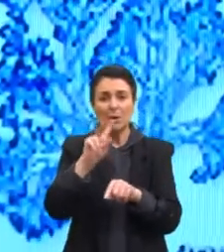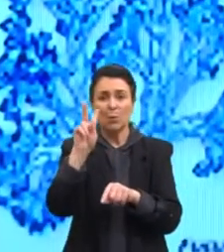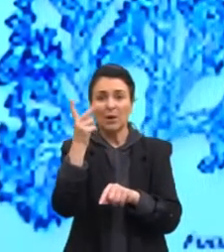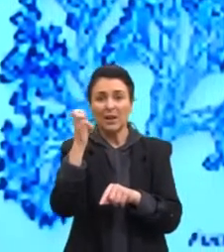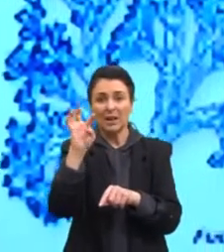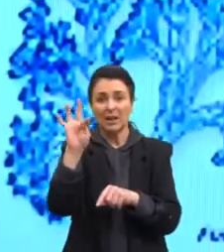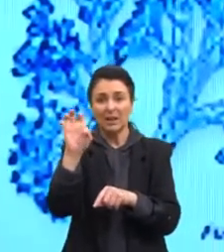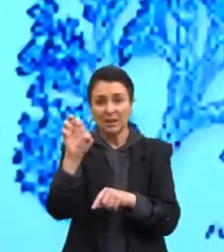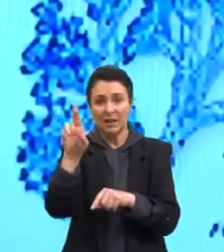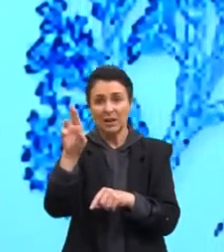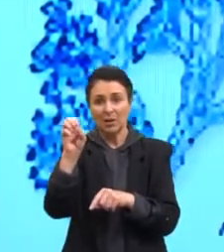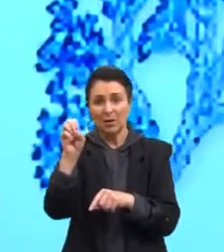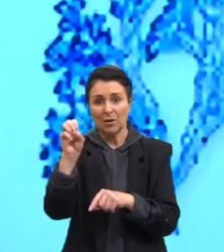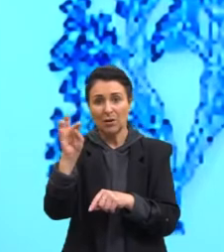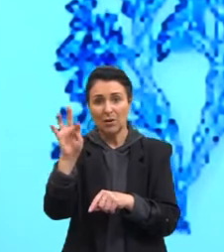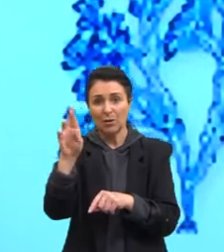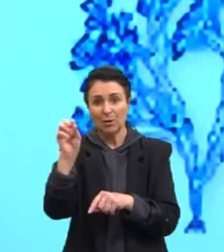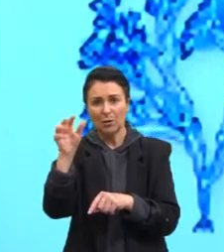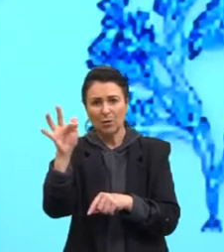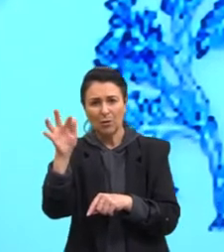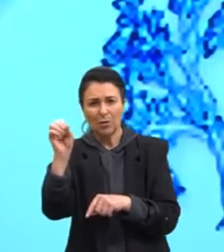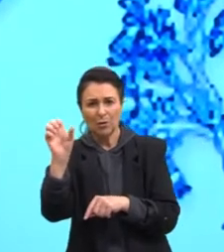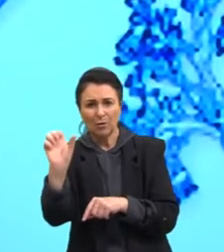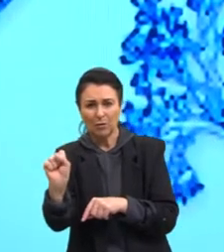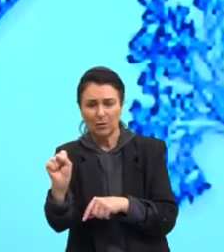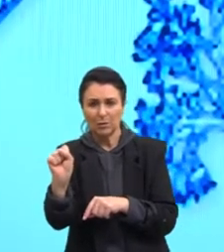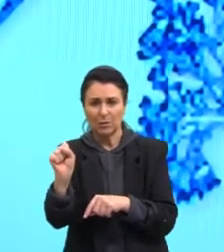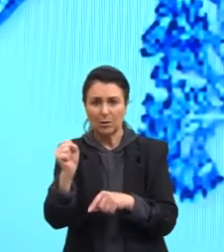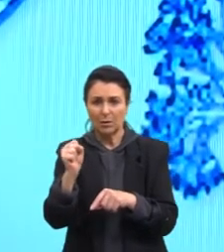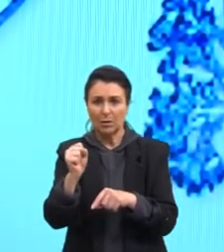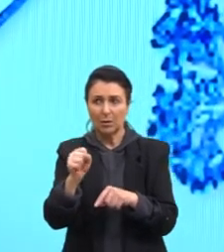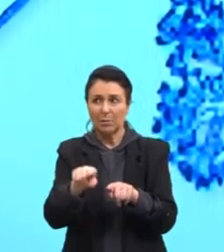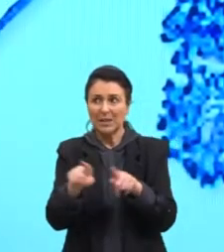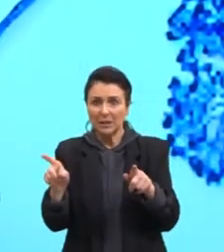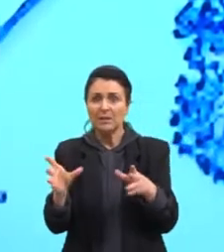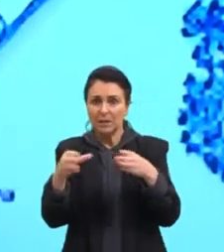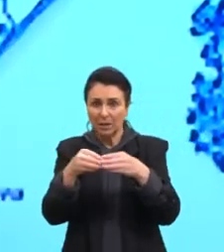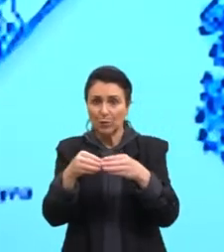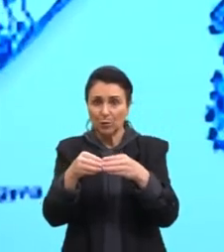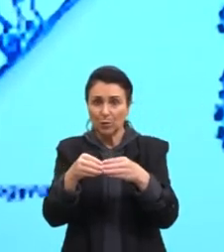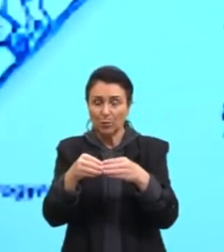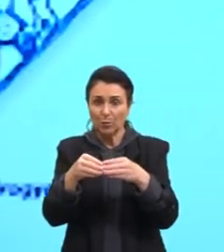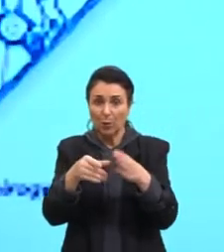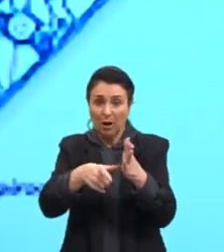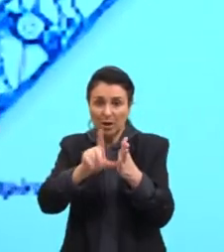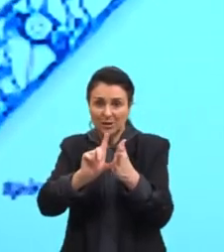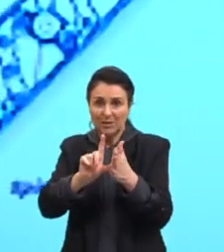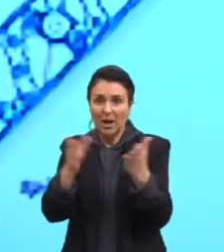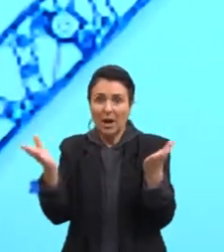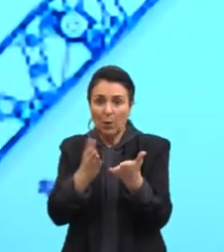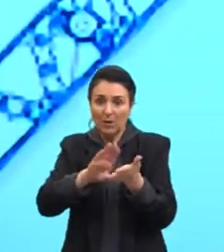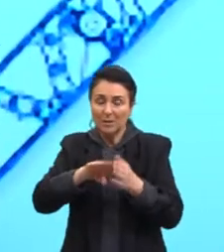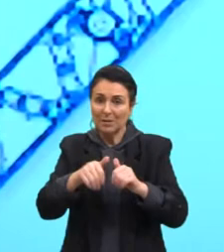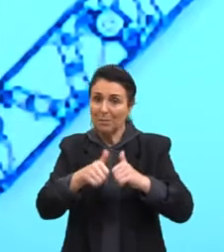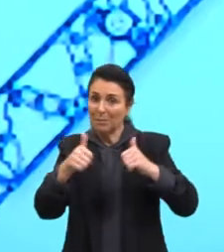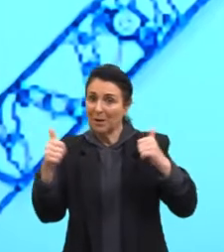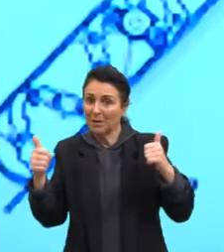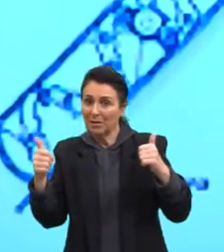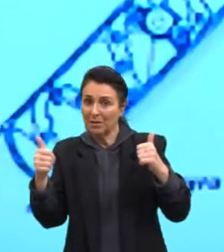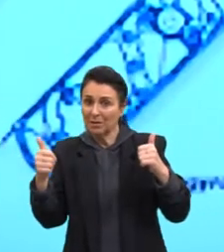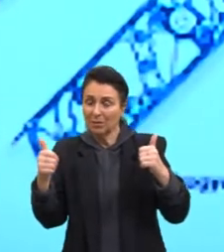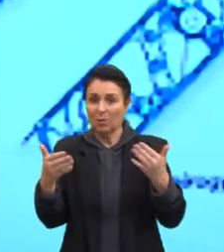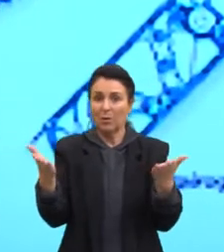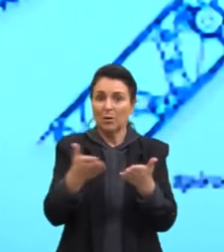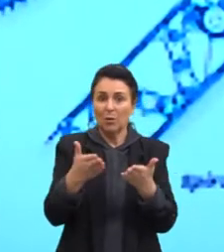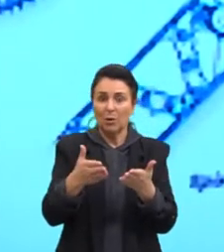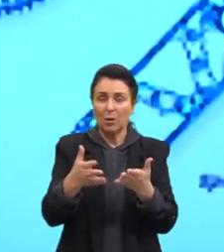Mas por eles estão aqui, prof? Eles não estão no reino animal. Eles eram no reino animal. Eles foram colocados aqui porque eles são unicelulares. O reino